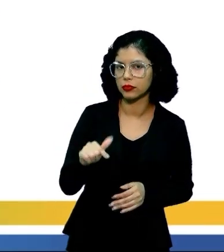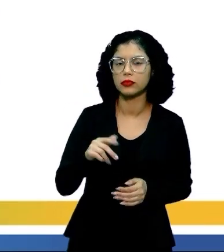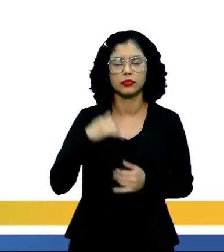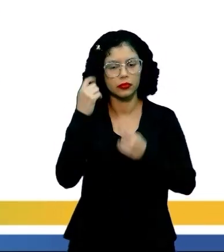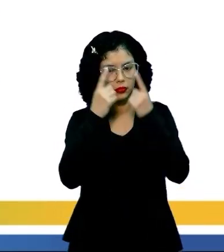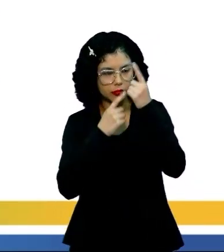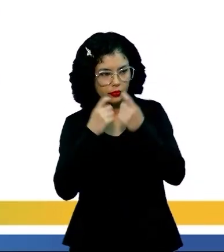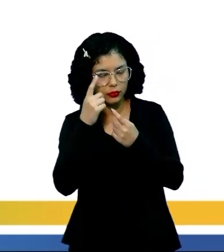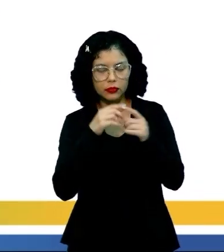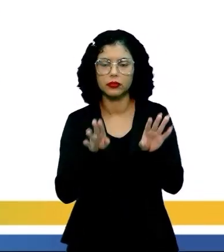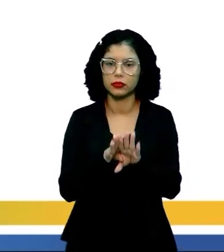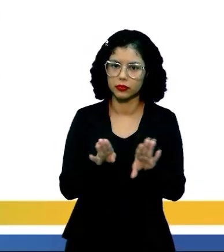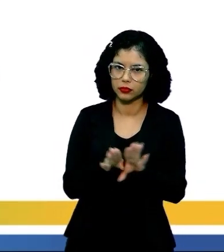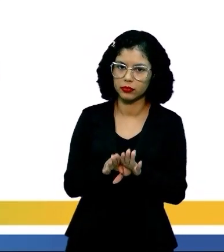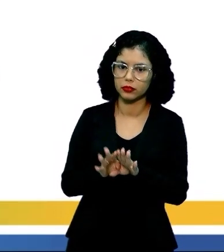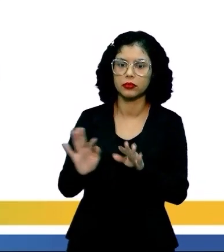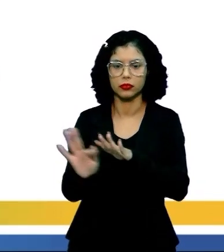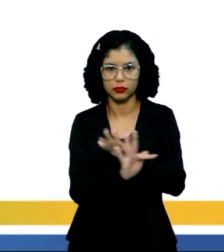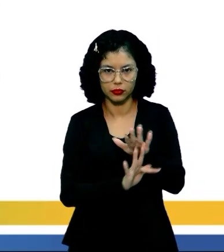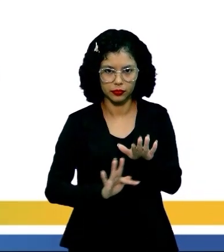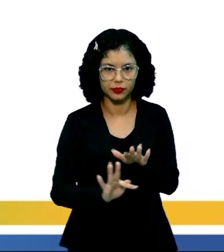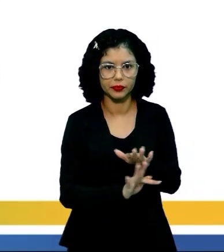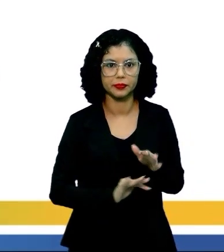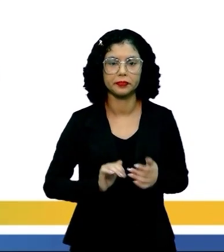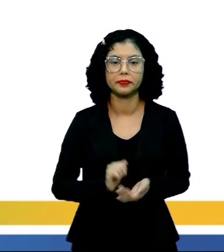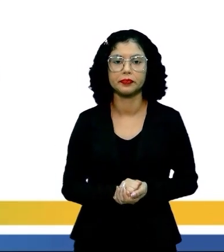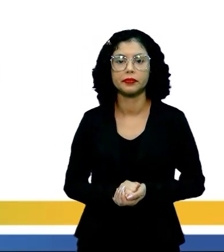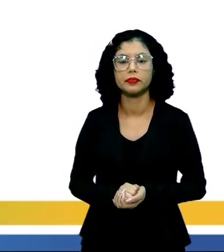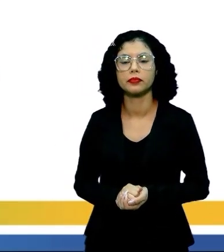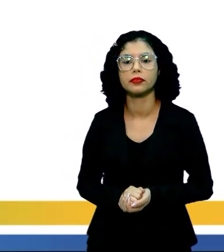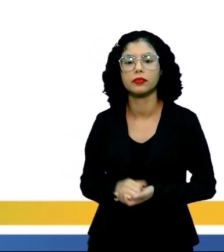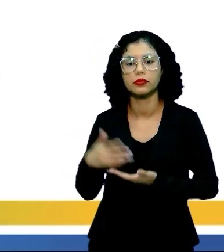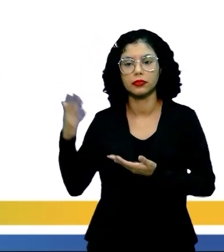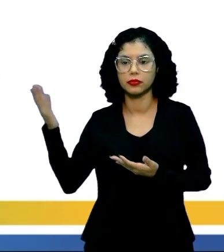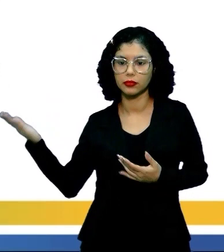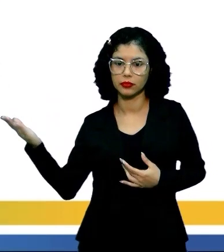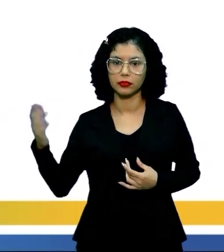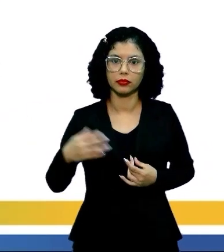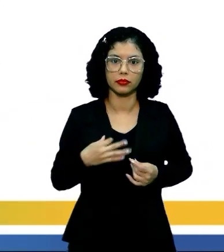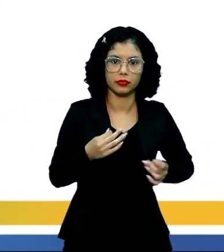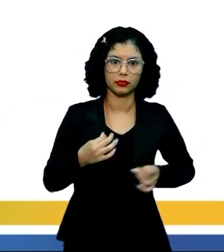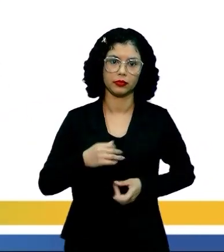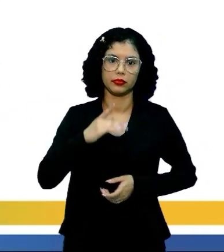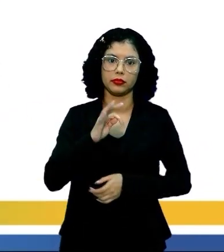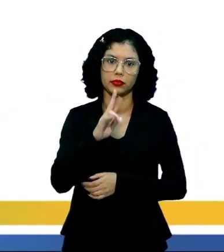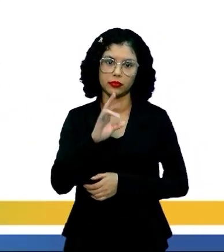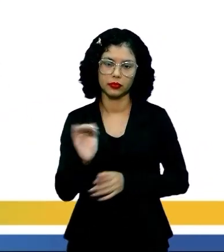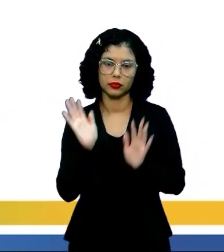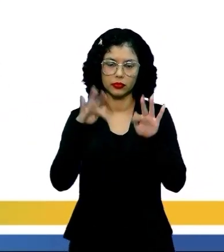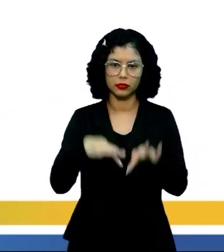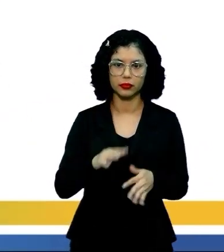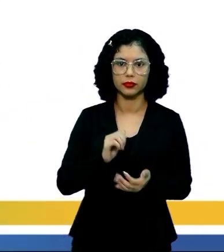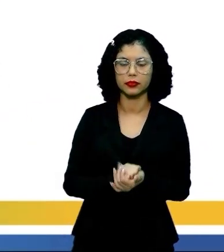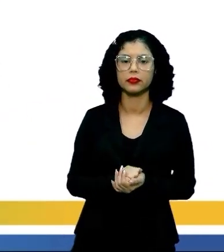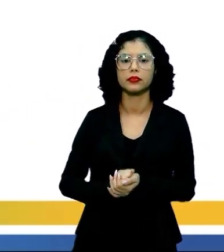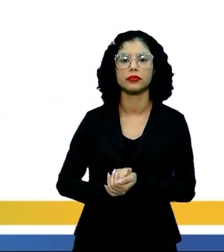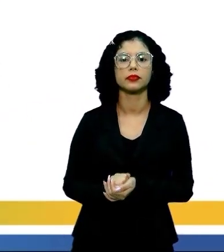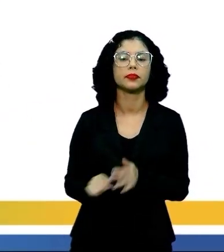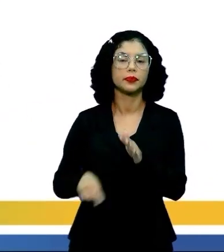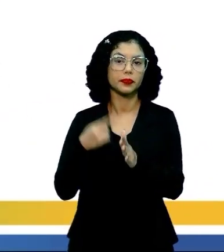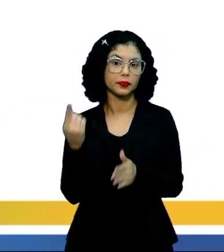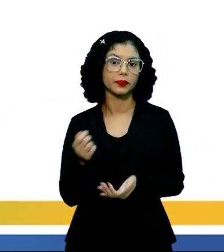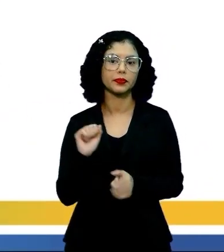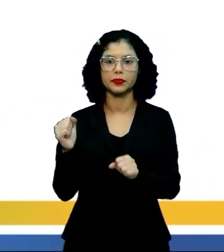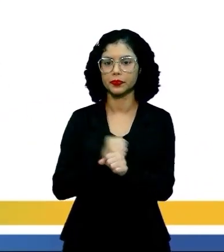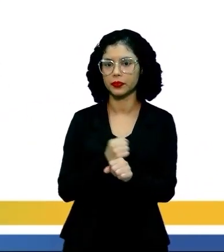preocupação com a formalidade. E vamos aí com o Triste Fim de Policarpo Quaresma, que é uma das principais